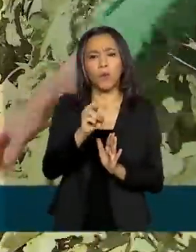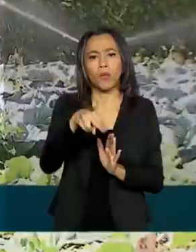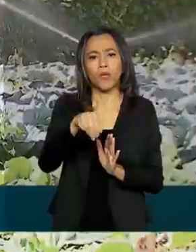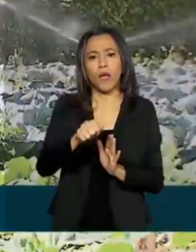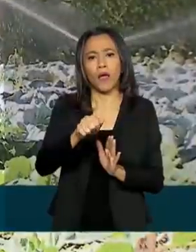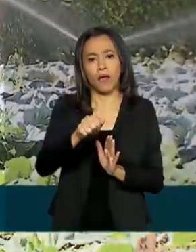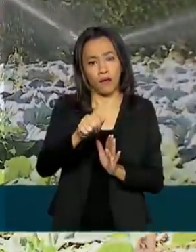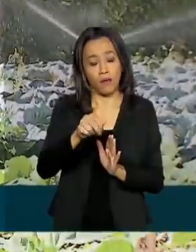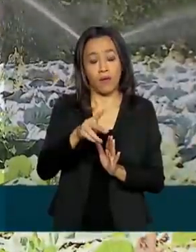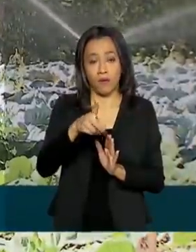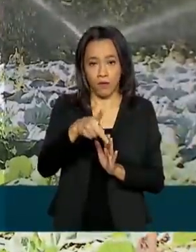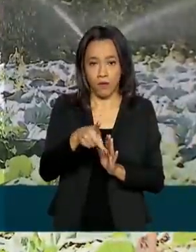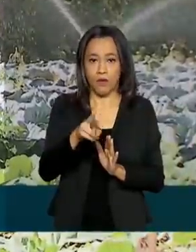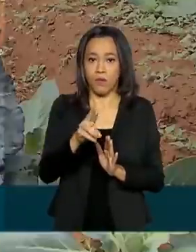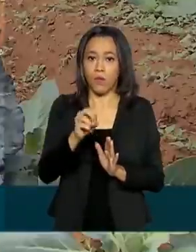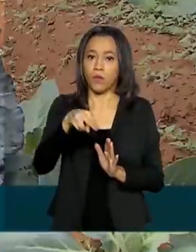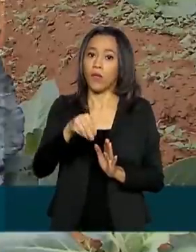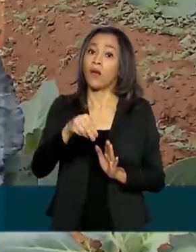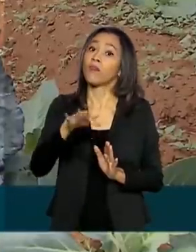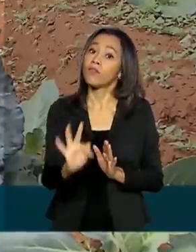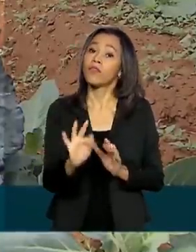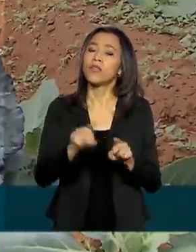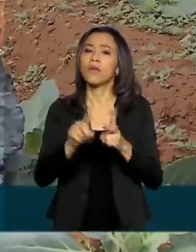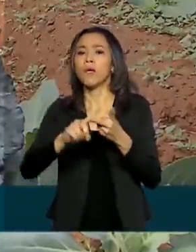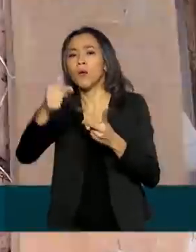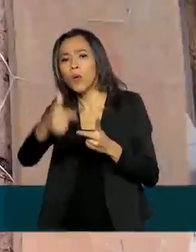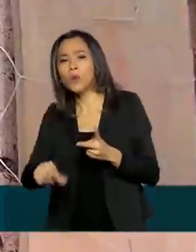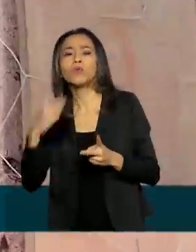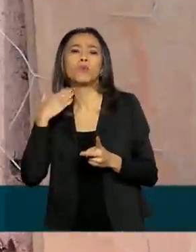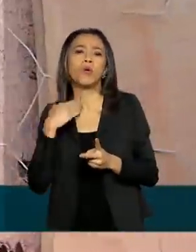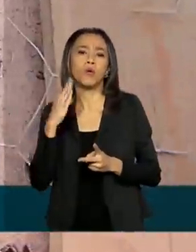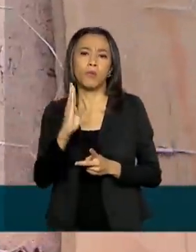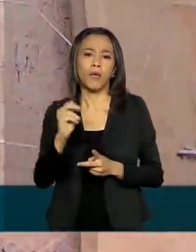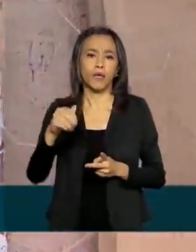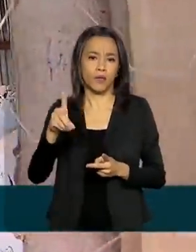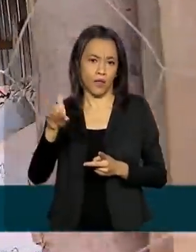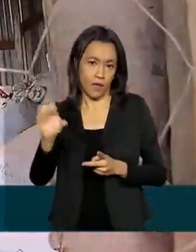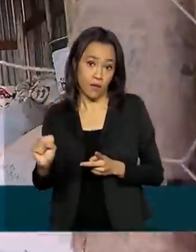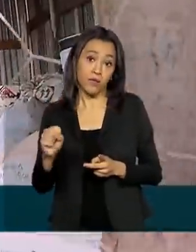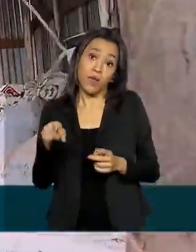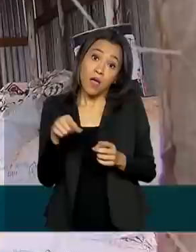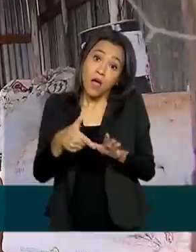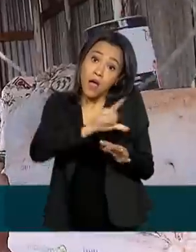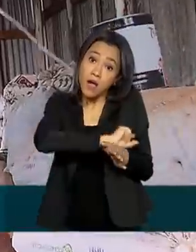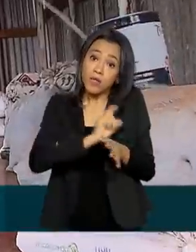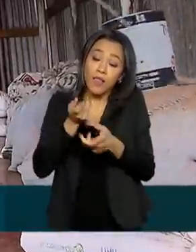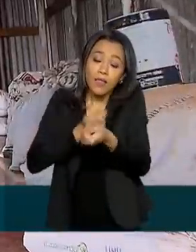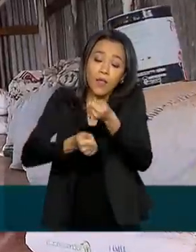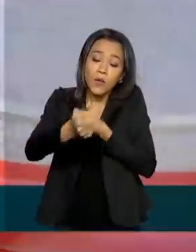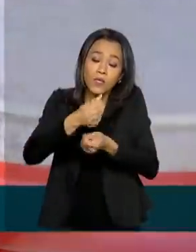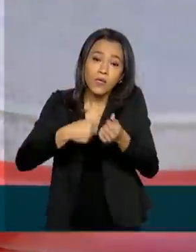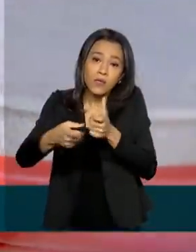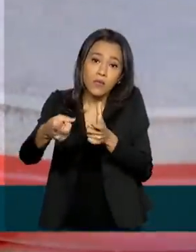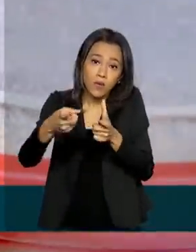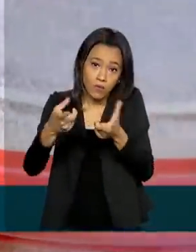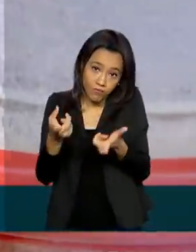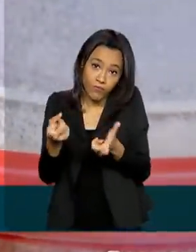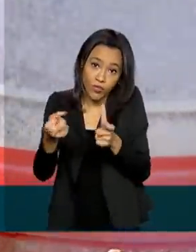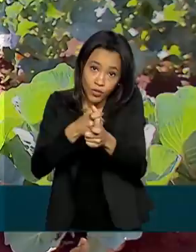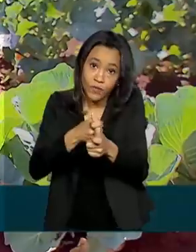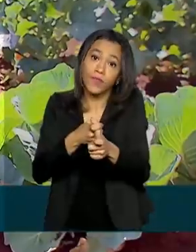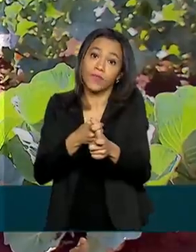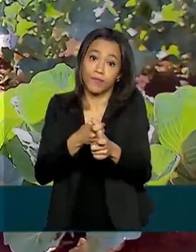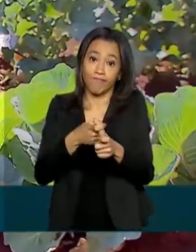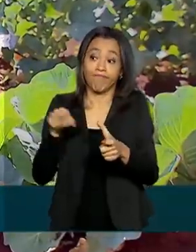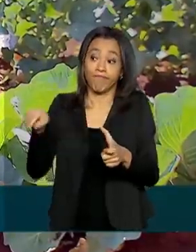ou via BNDES. Até então essas renegociações podiam ser feitas somente com fonte livre, ou seja, os bancos